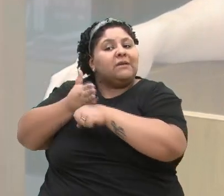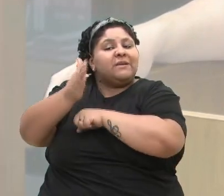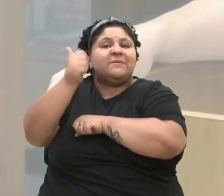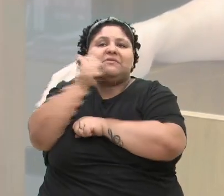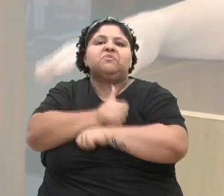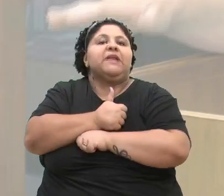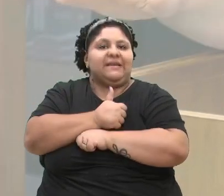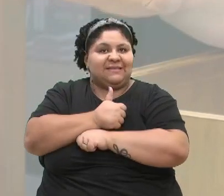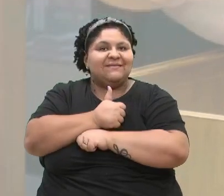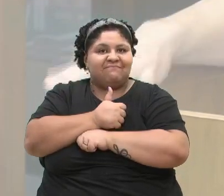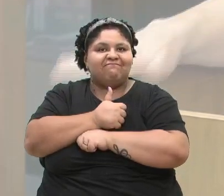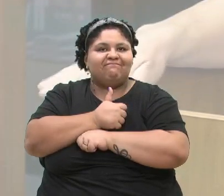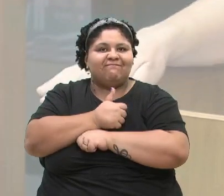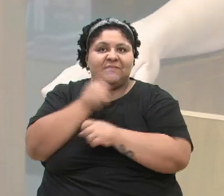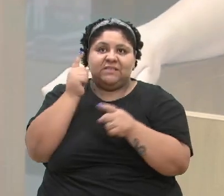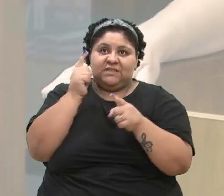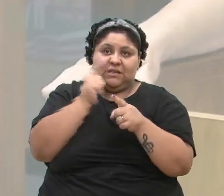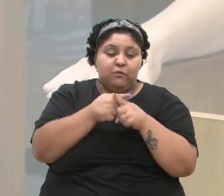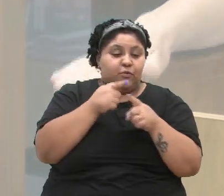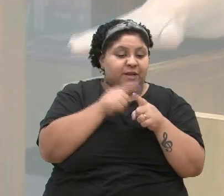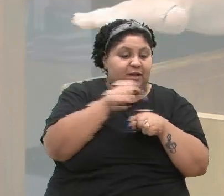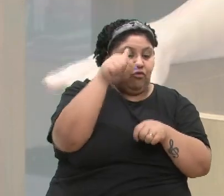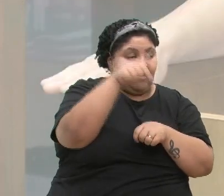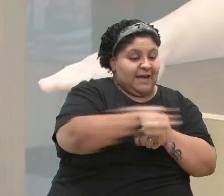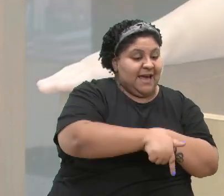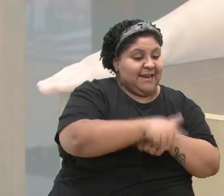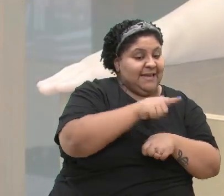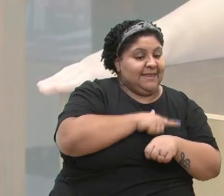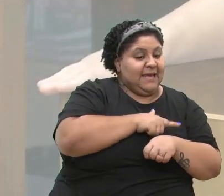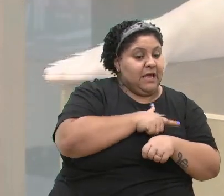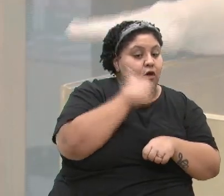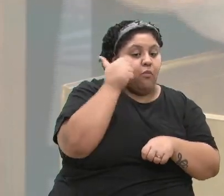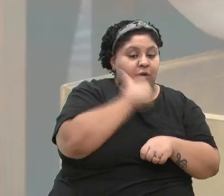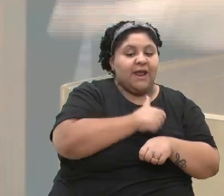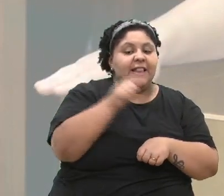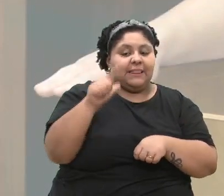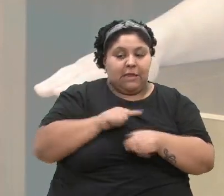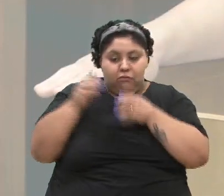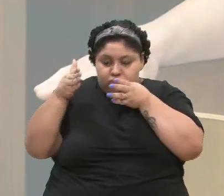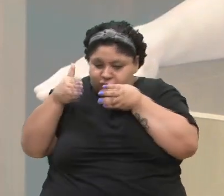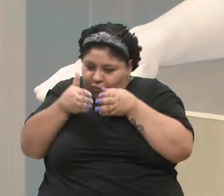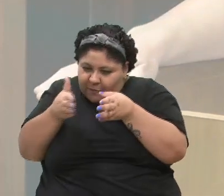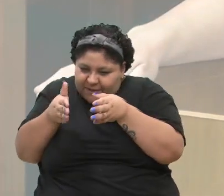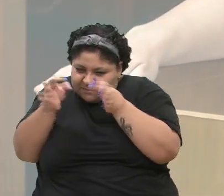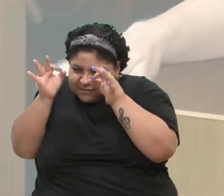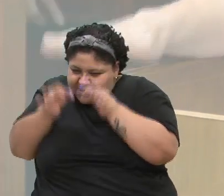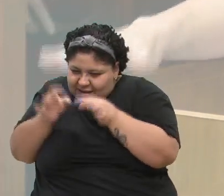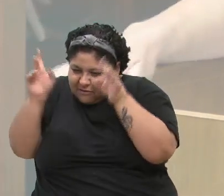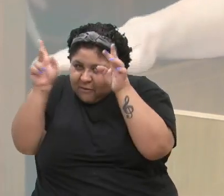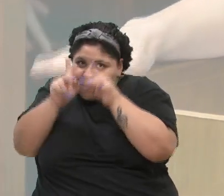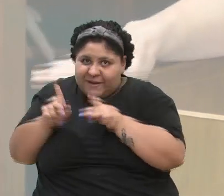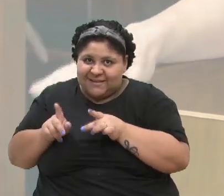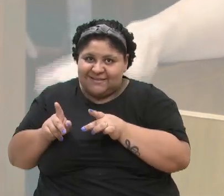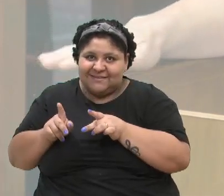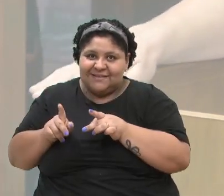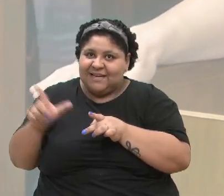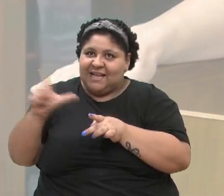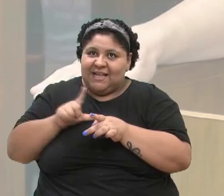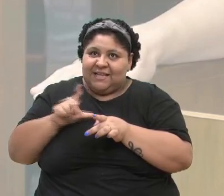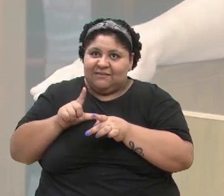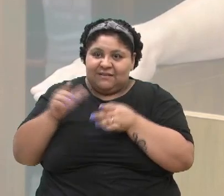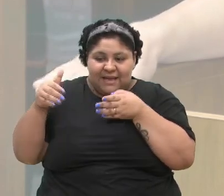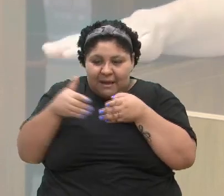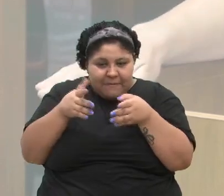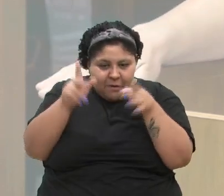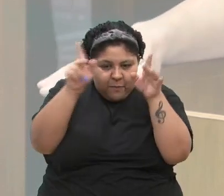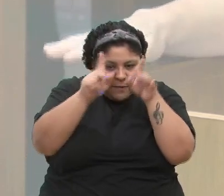mulheres. Porque onde há mulher, há um caminho, a paz. E não existe caminho para a